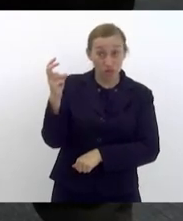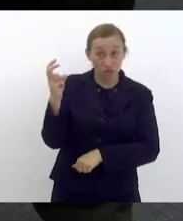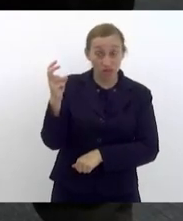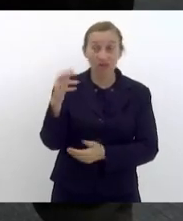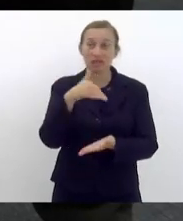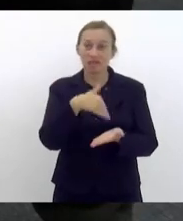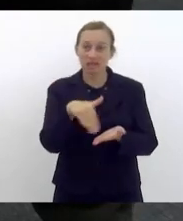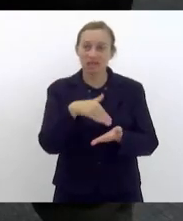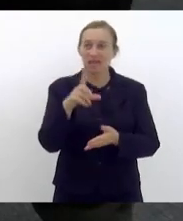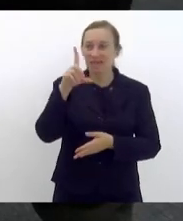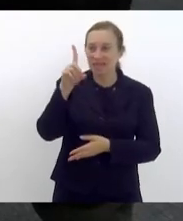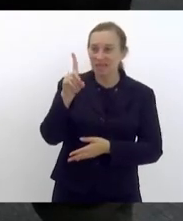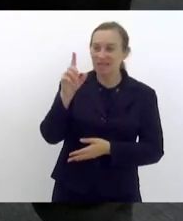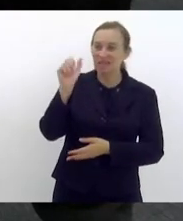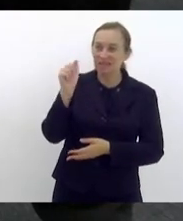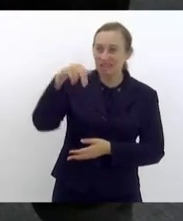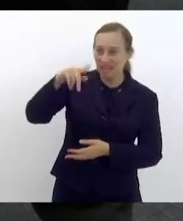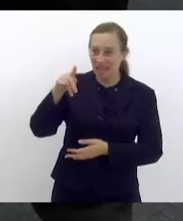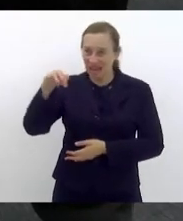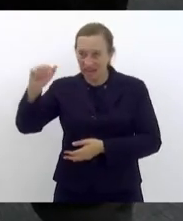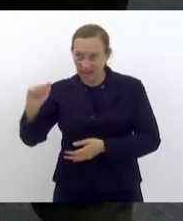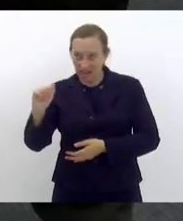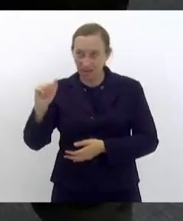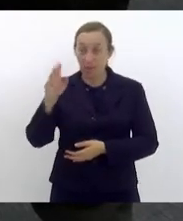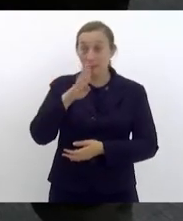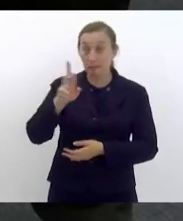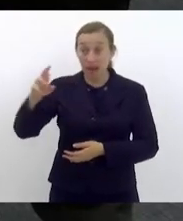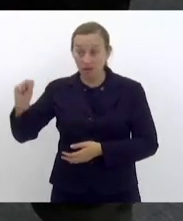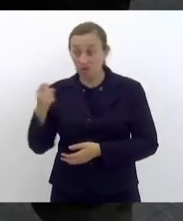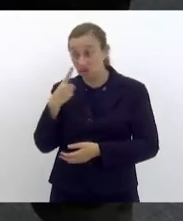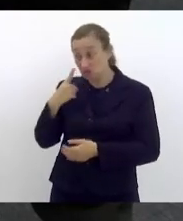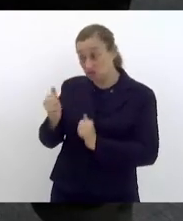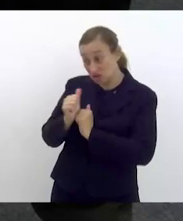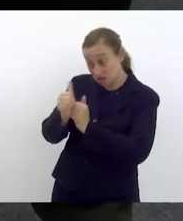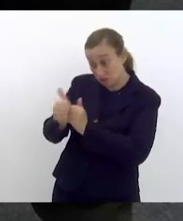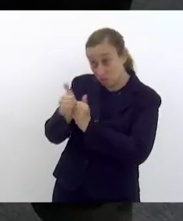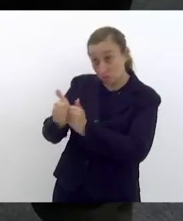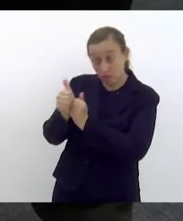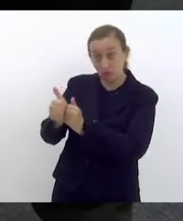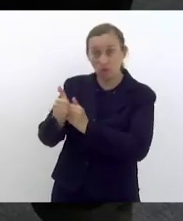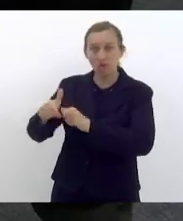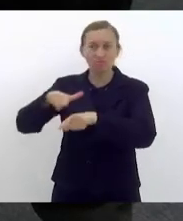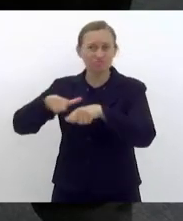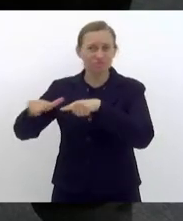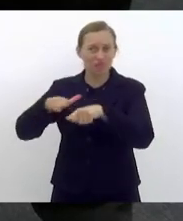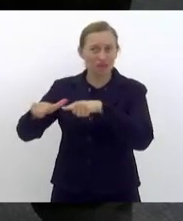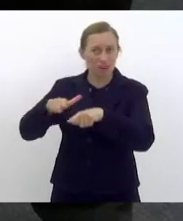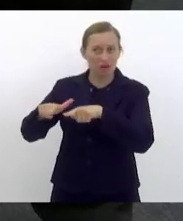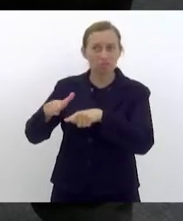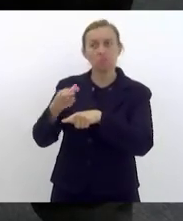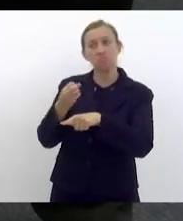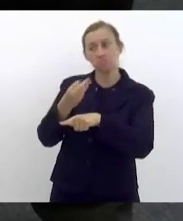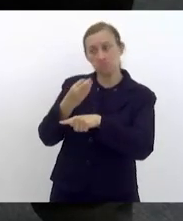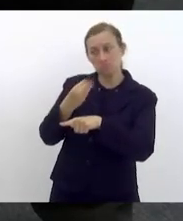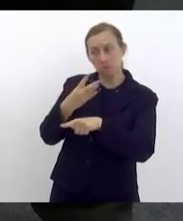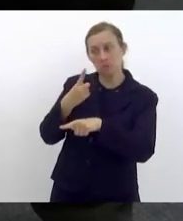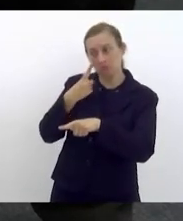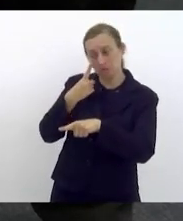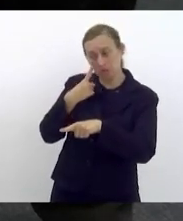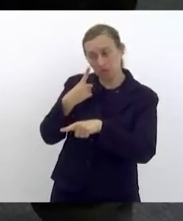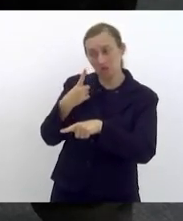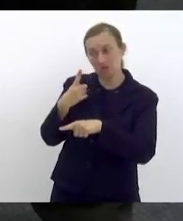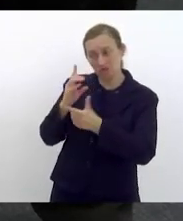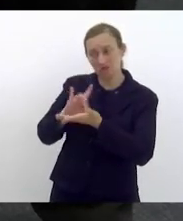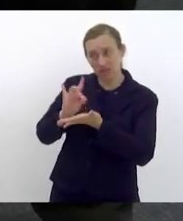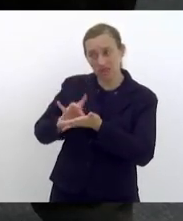secretária Daniela Barros. A gente tem acompanhado um trabalho exitoso. A gente tem que reconhecer.